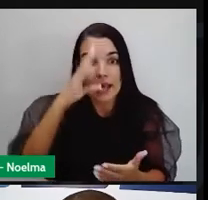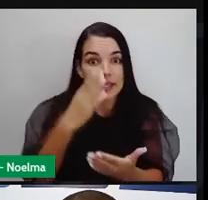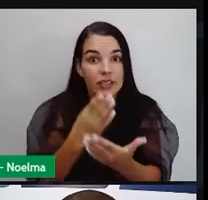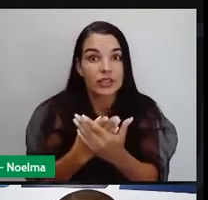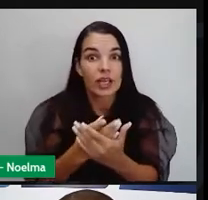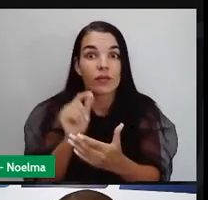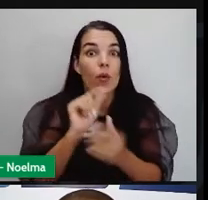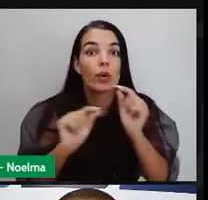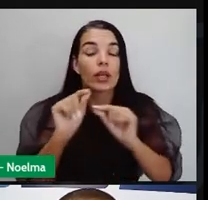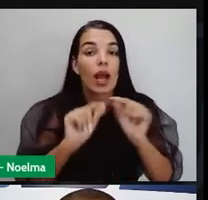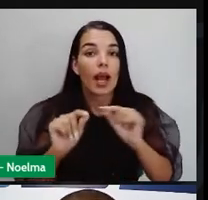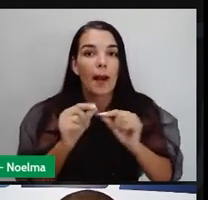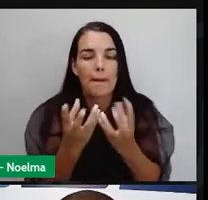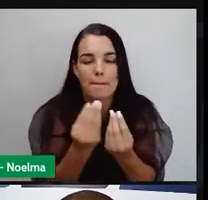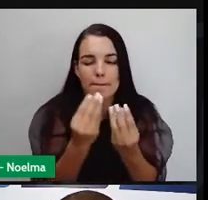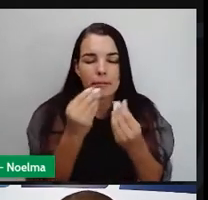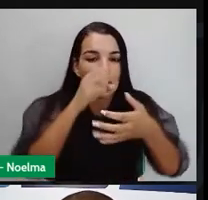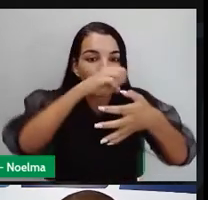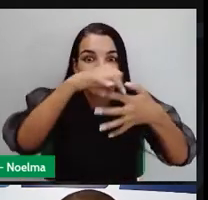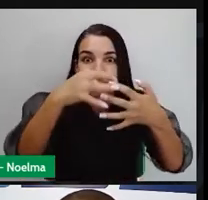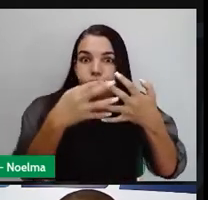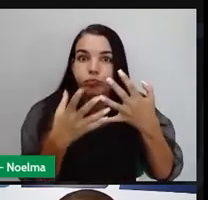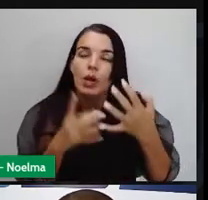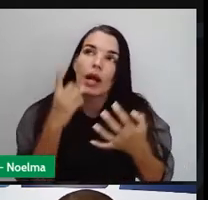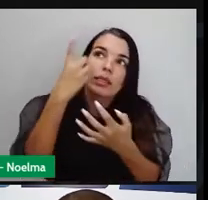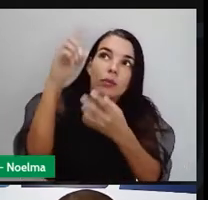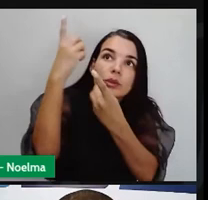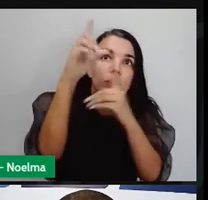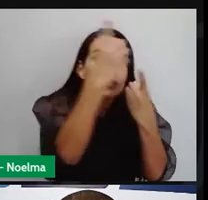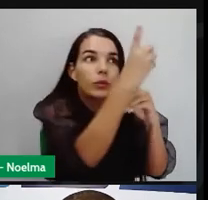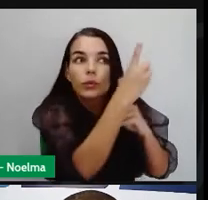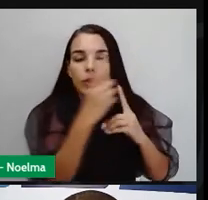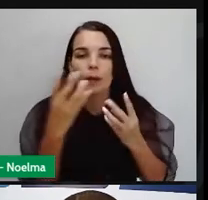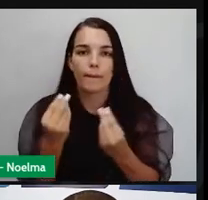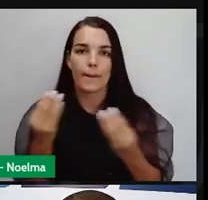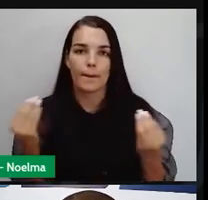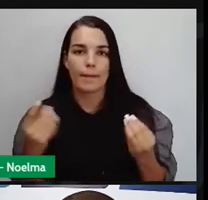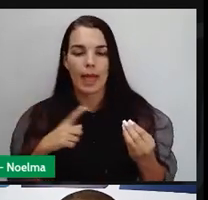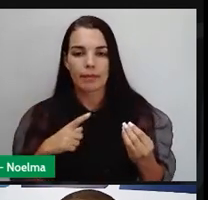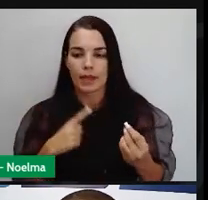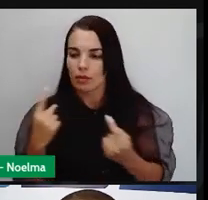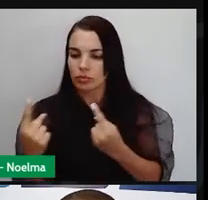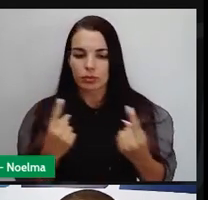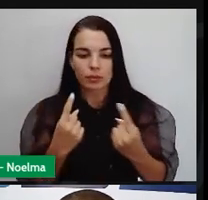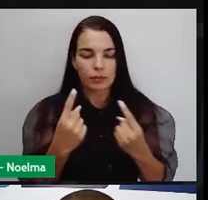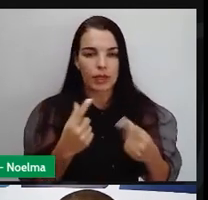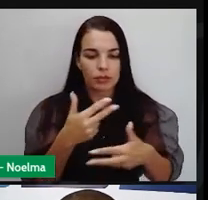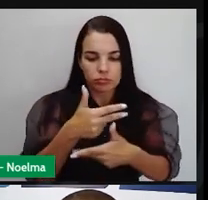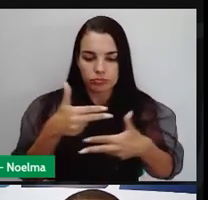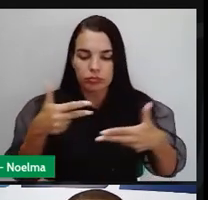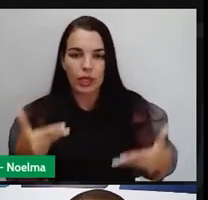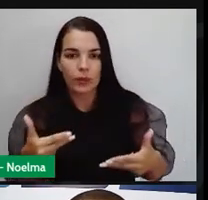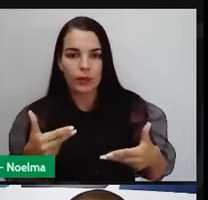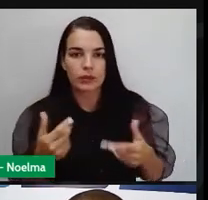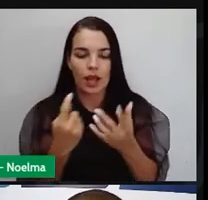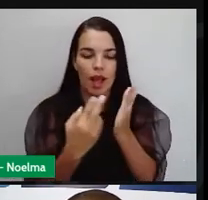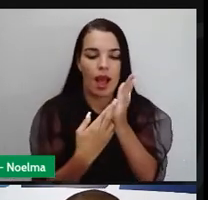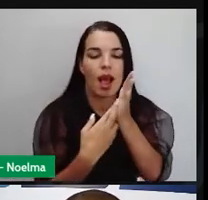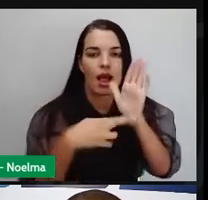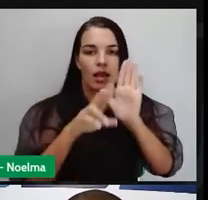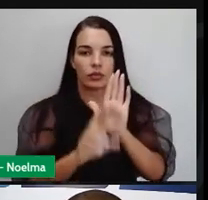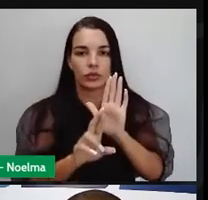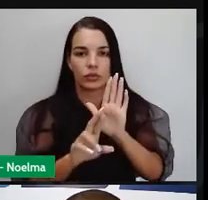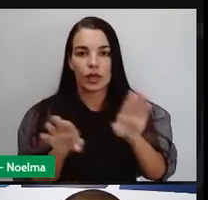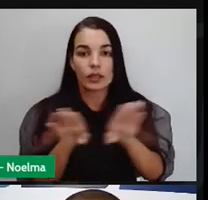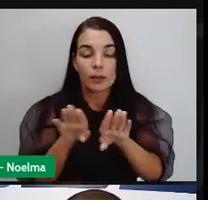vários deuses. E para cada elemento da vida do homem egípcio, havia um elemento religioso. E o próprio